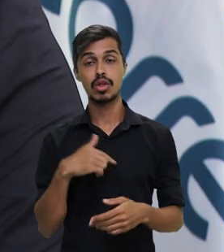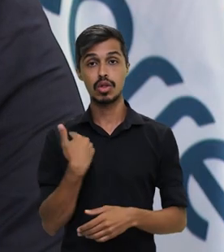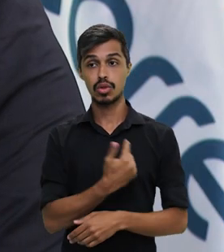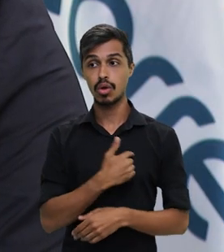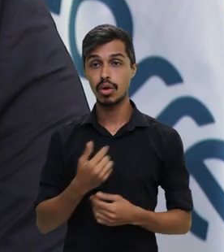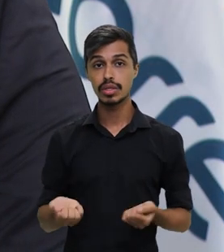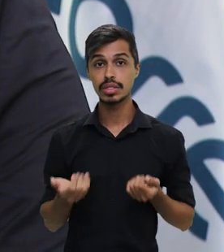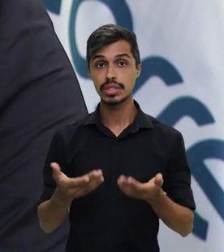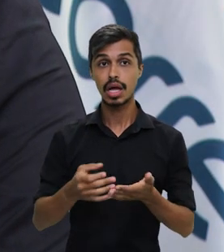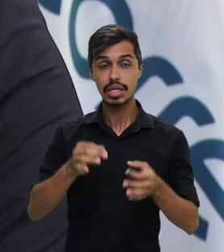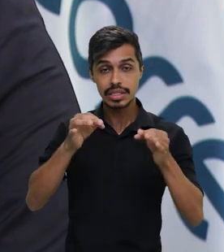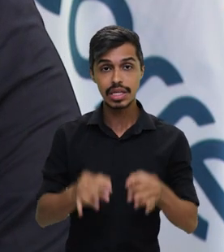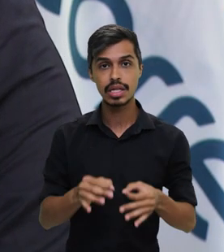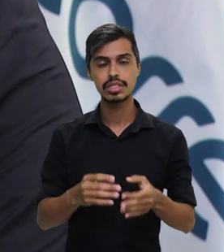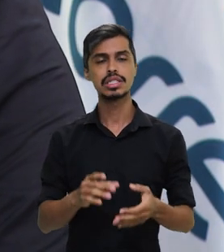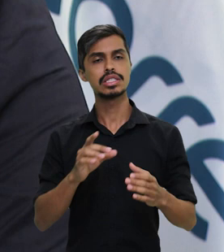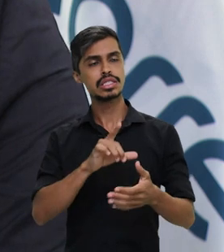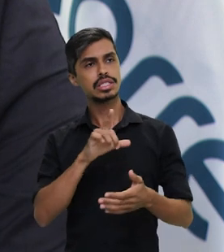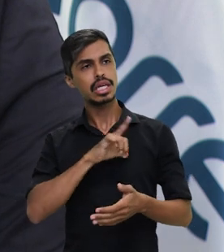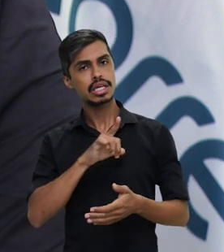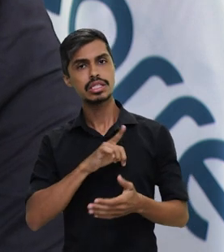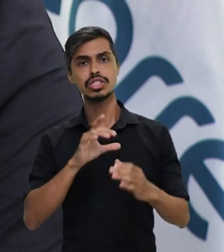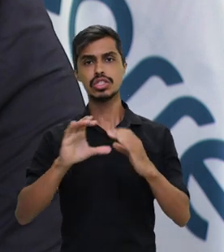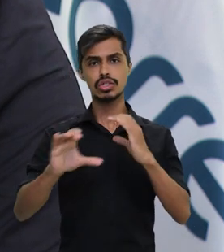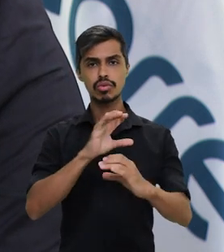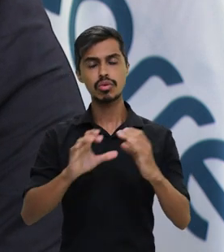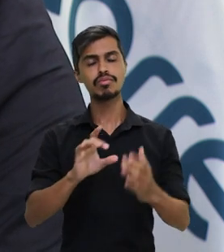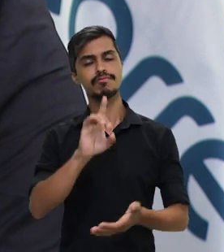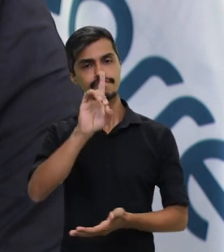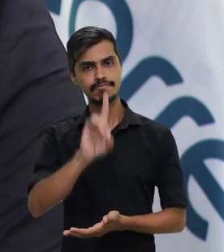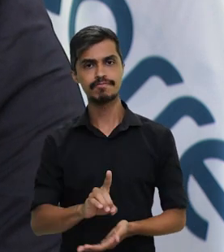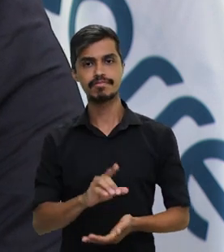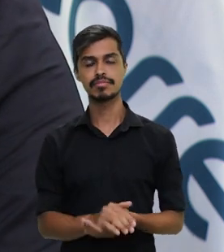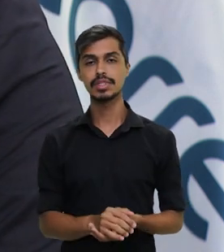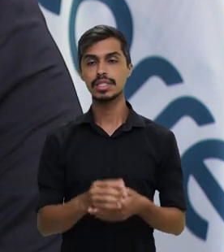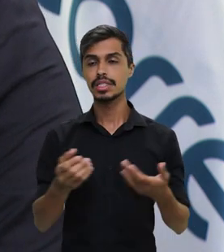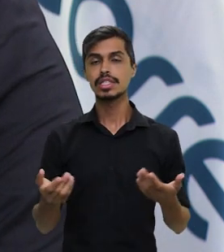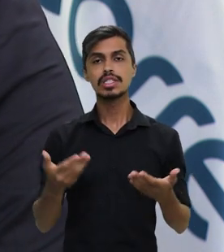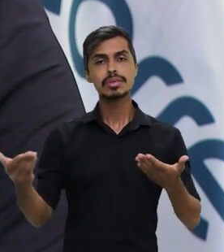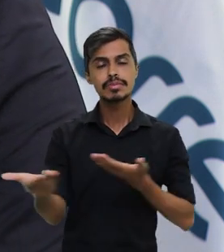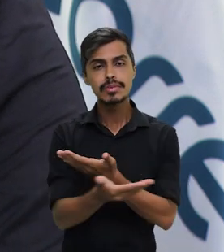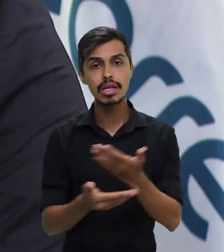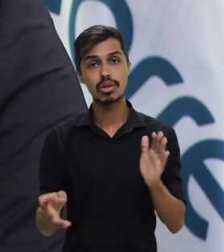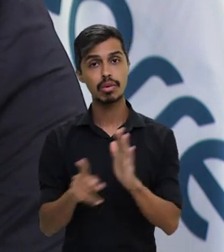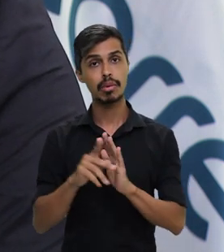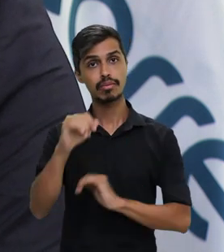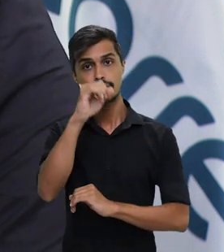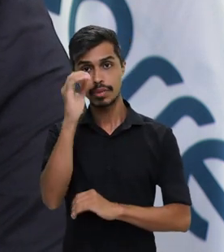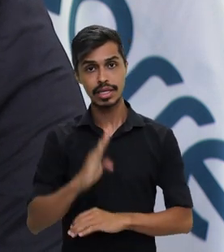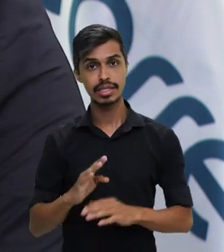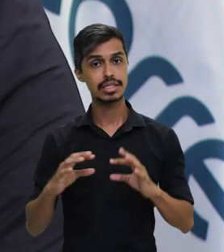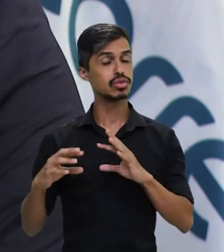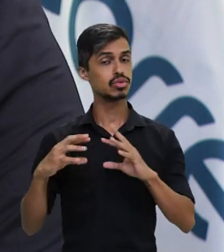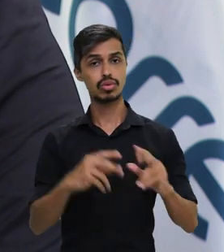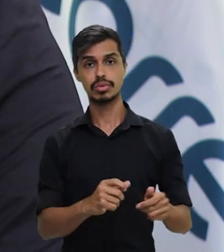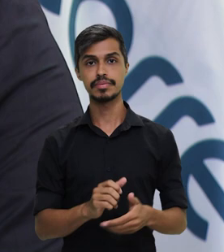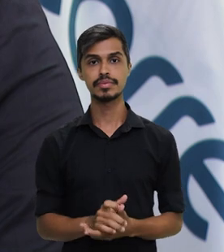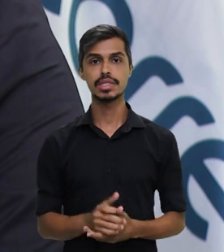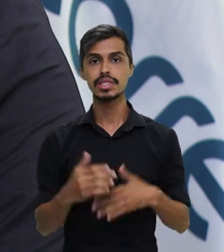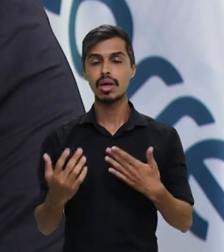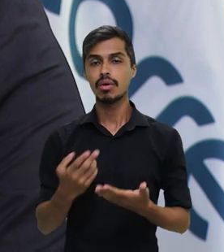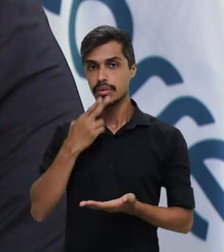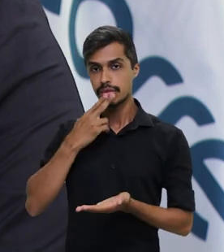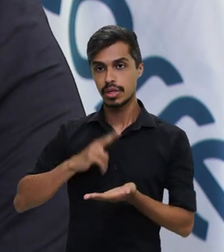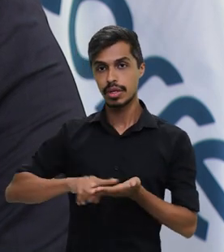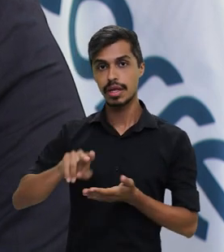que a população tenha o direito de comunicação. Nós que garantimos a integração do país. Então, os Correios são uma empresa